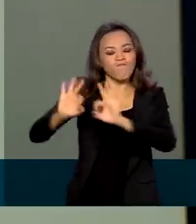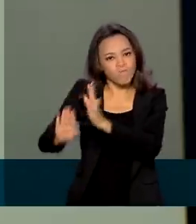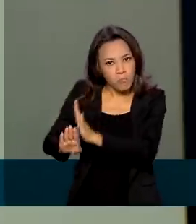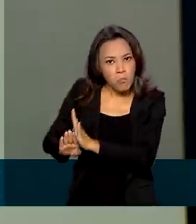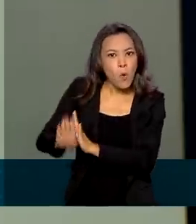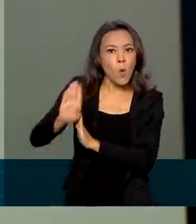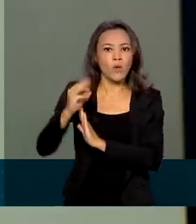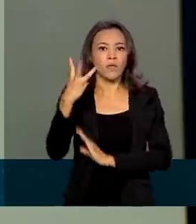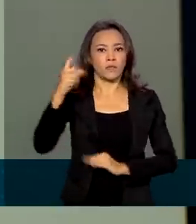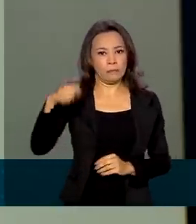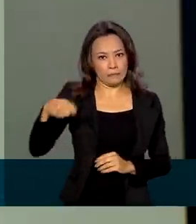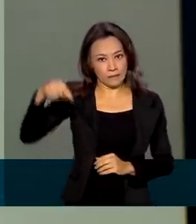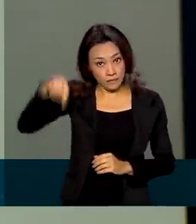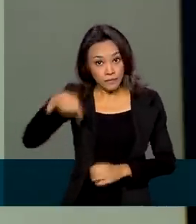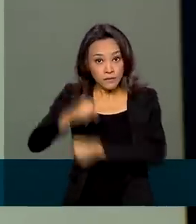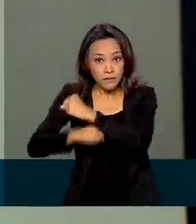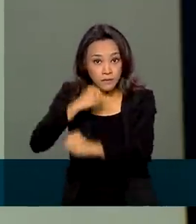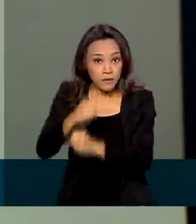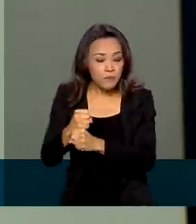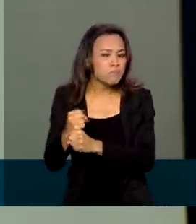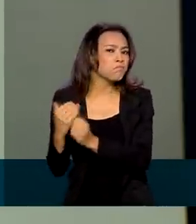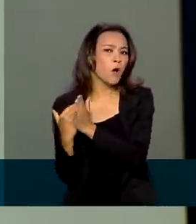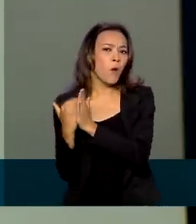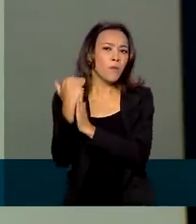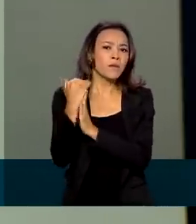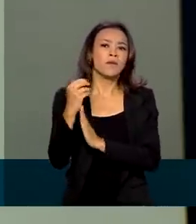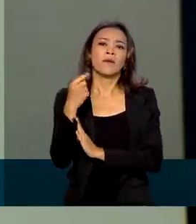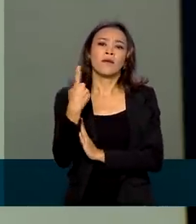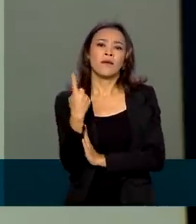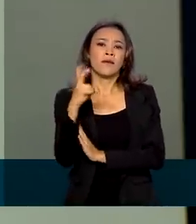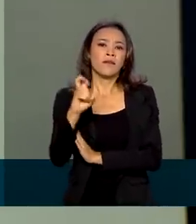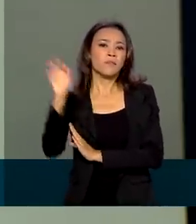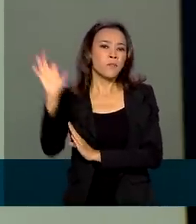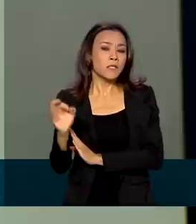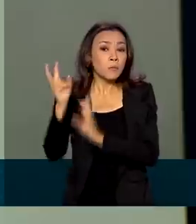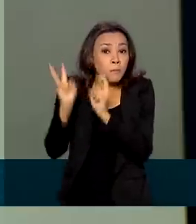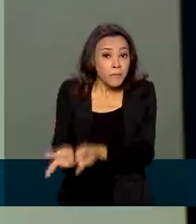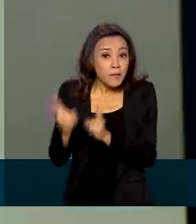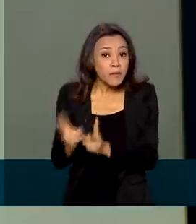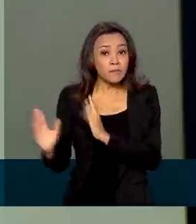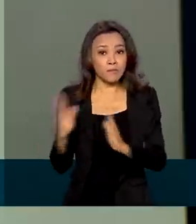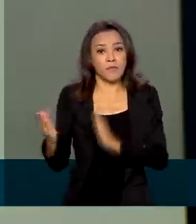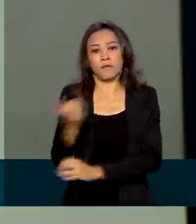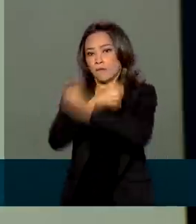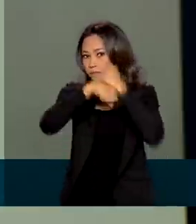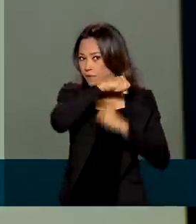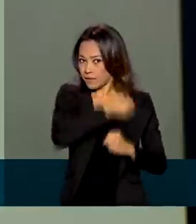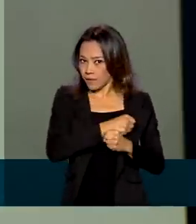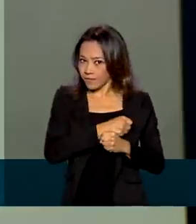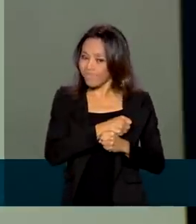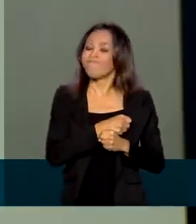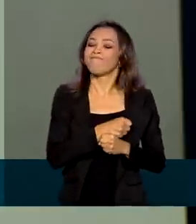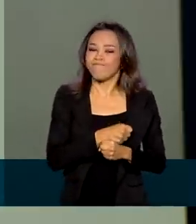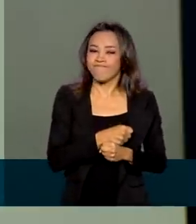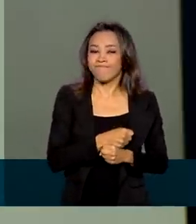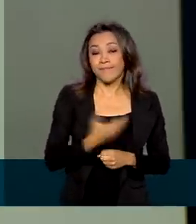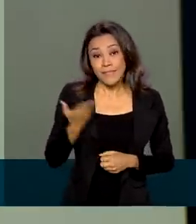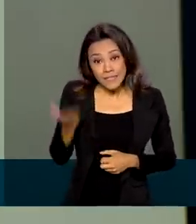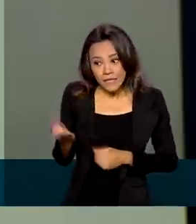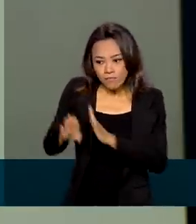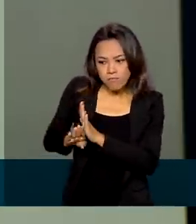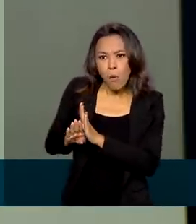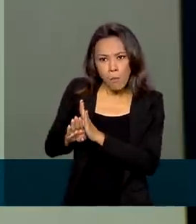primeiro trimestre desse ano, com um crescimento de 15% em relação ao mesmo período do ano anterior. Além disso, além do seu